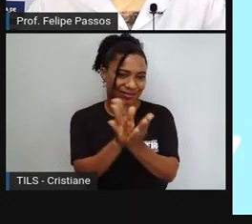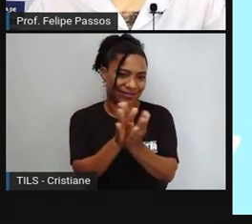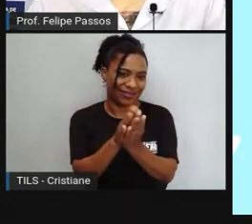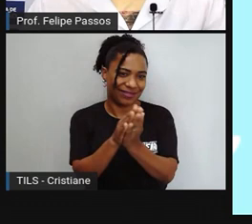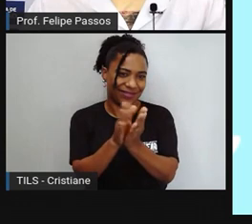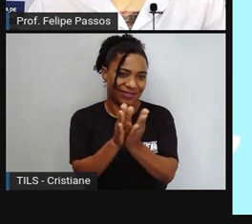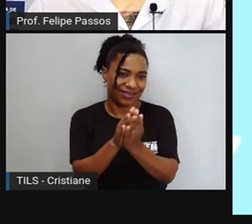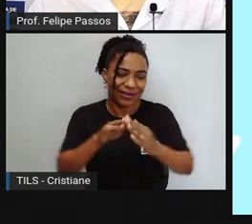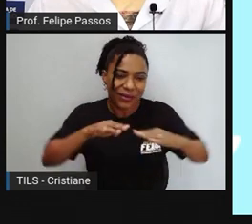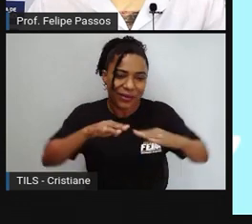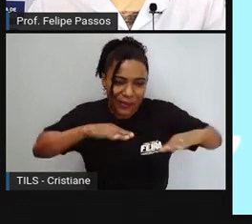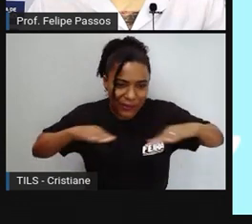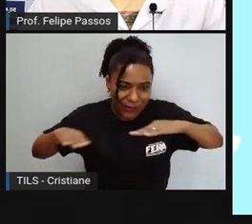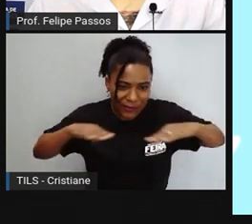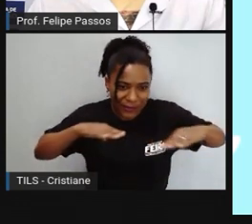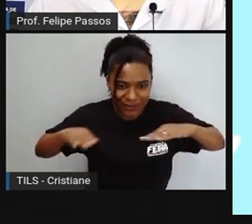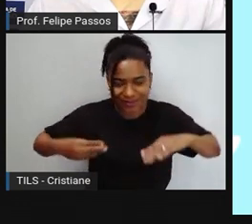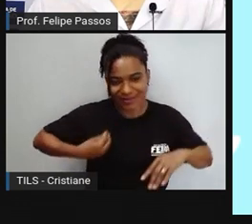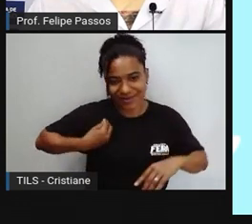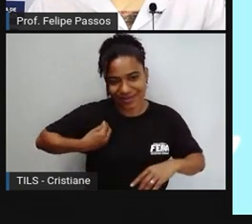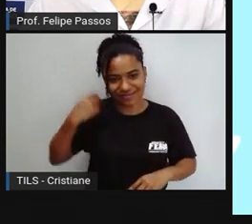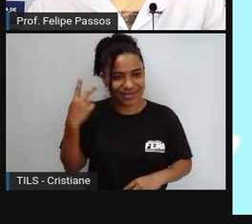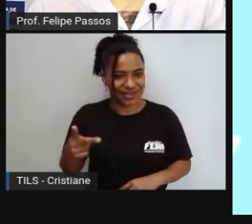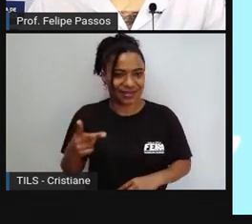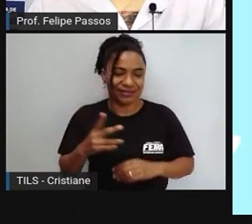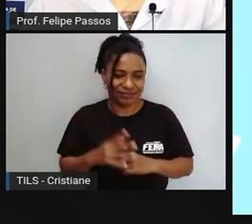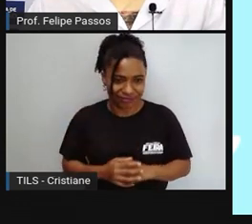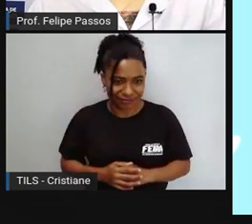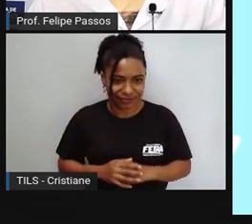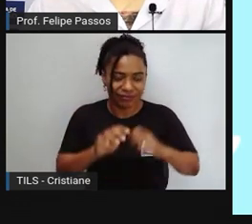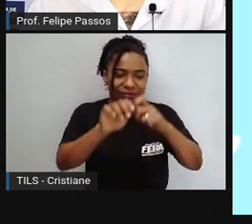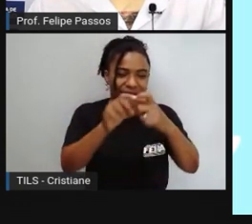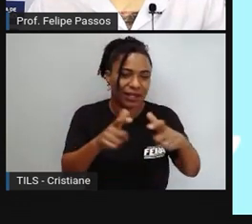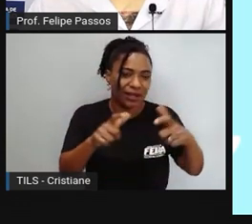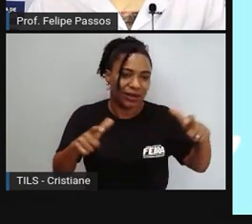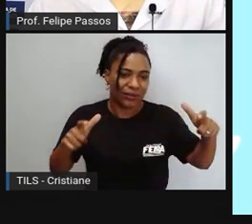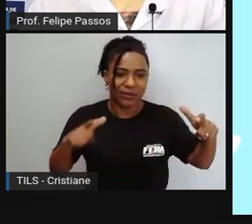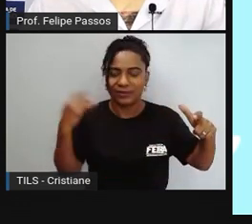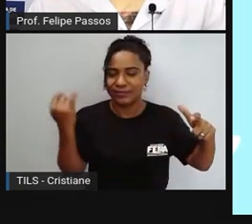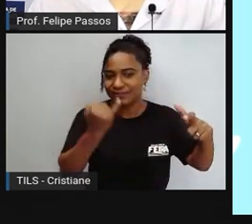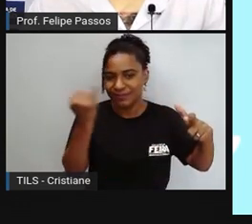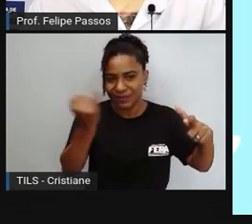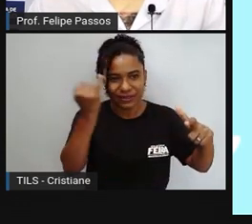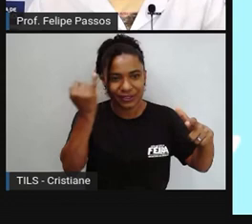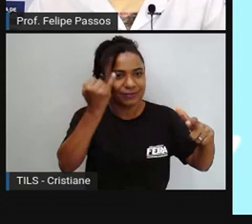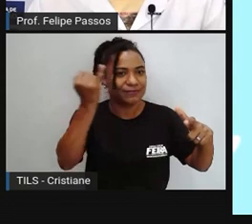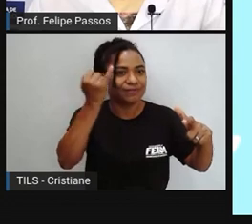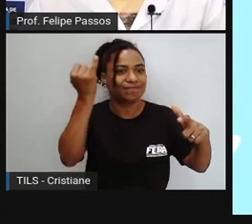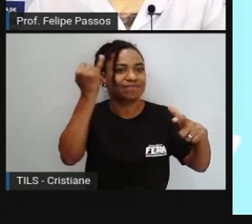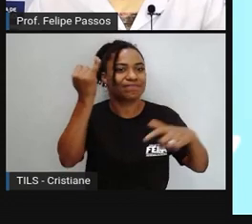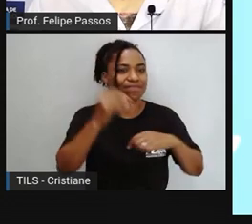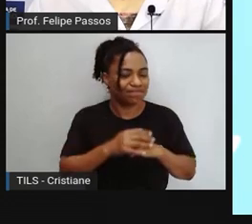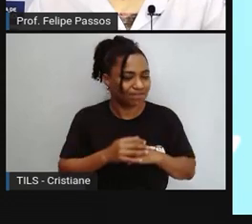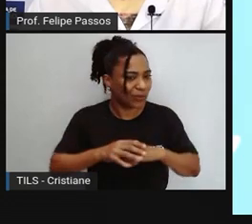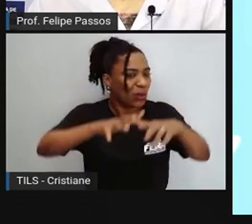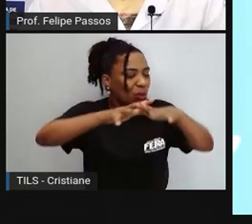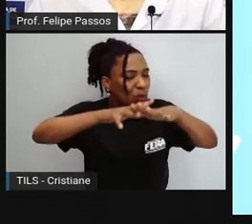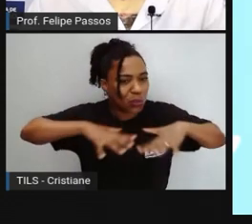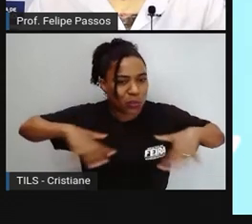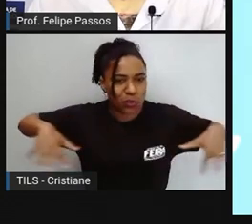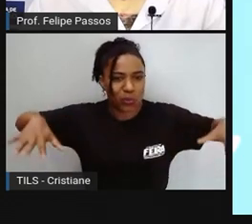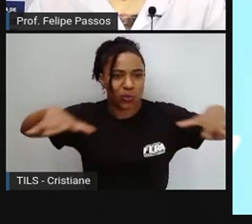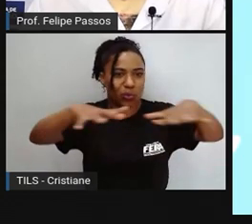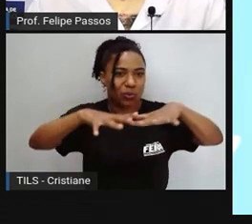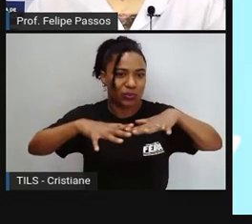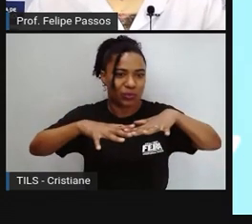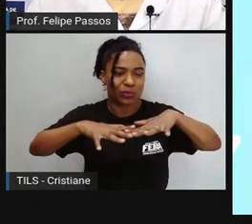contribuição talvez mais importante de toda a bacia do